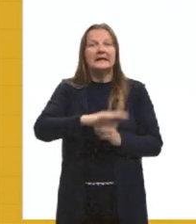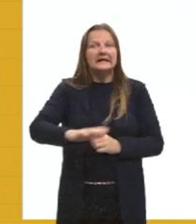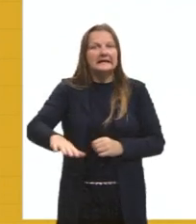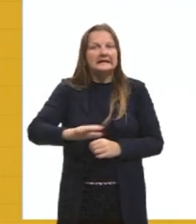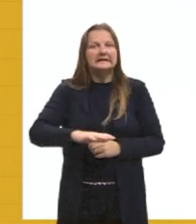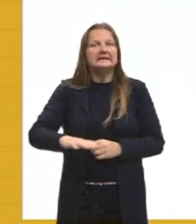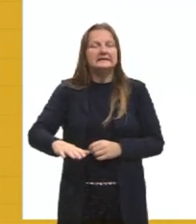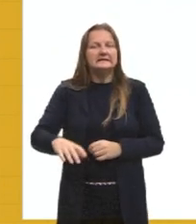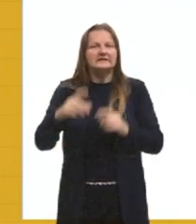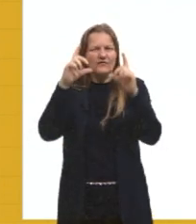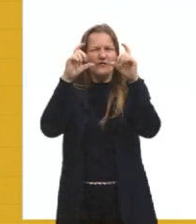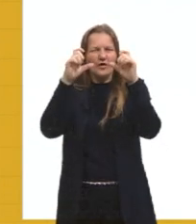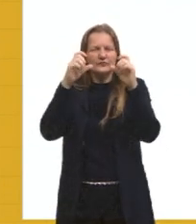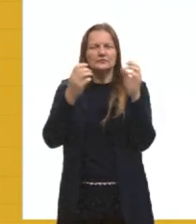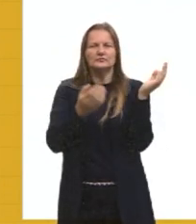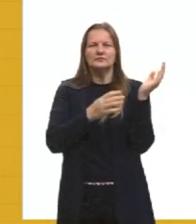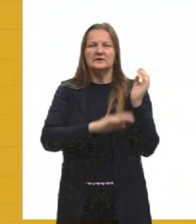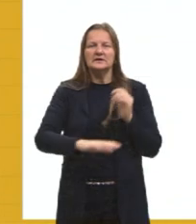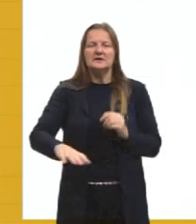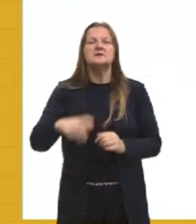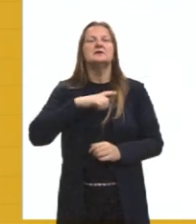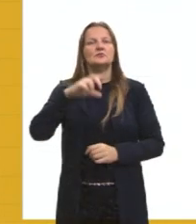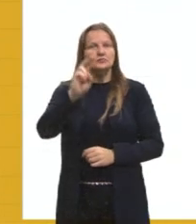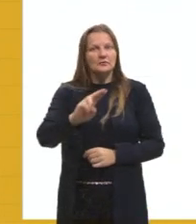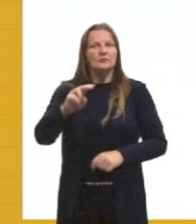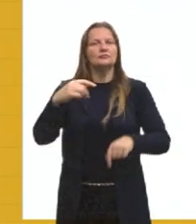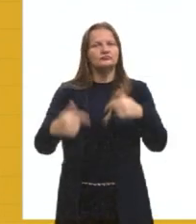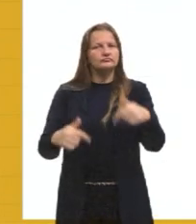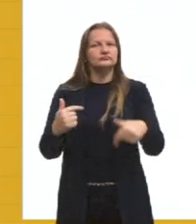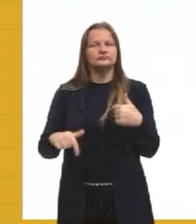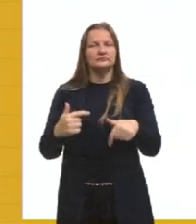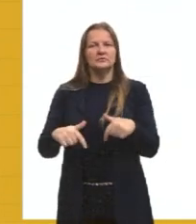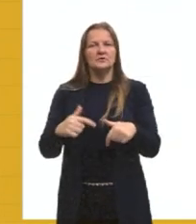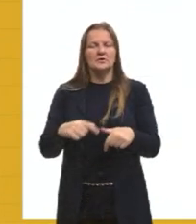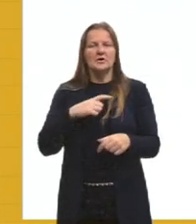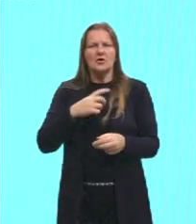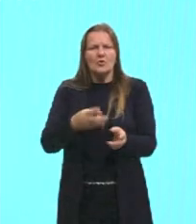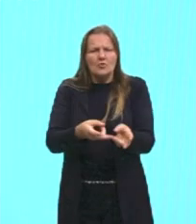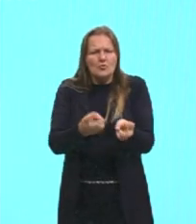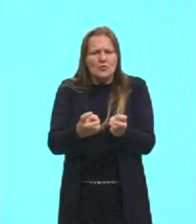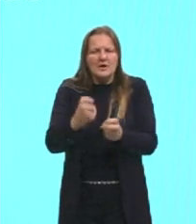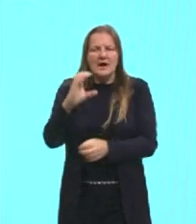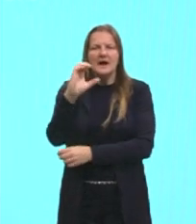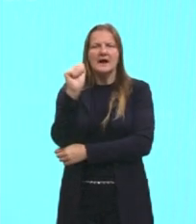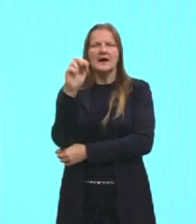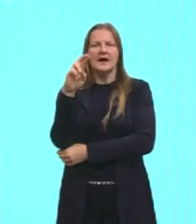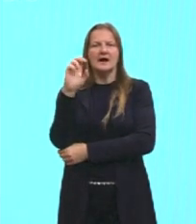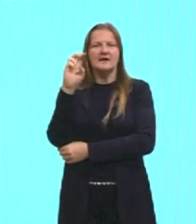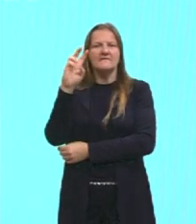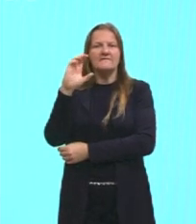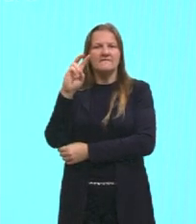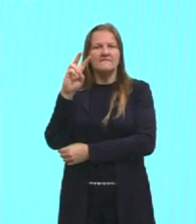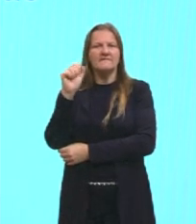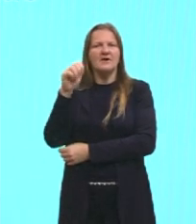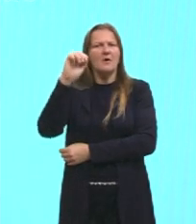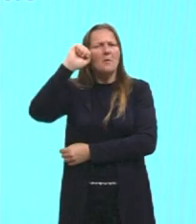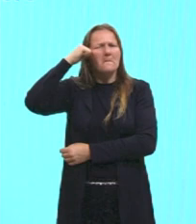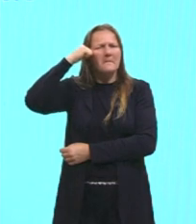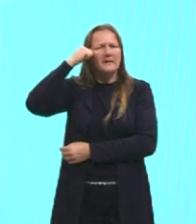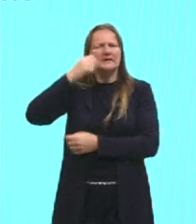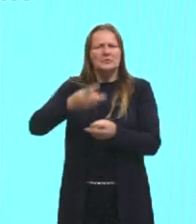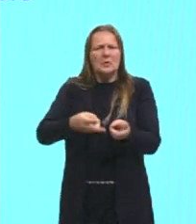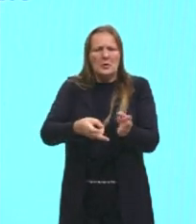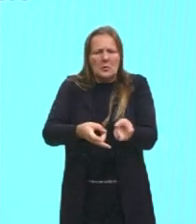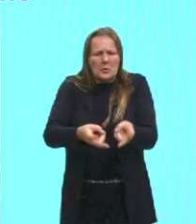para vocês terem uma ideia, essas crianças eram utilizadas nas minas de carvão, era utilizada com uma grande mão de